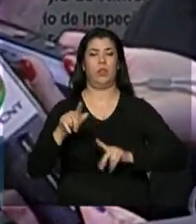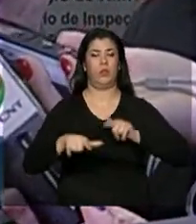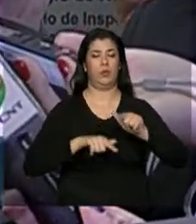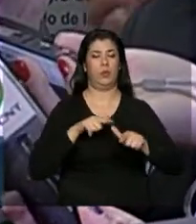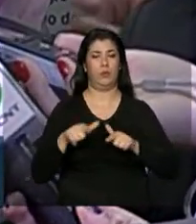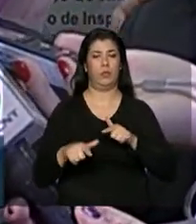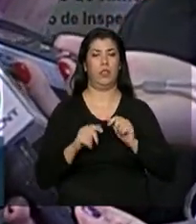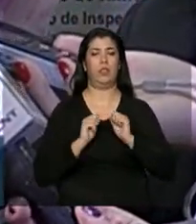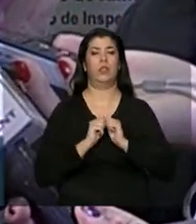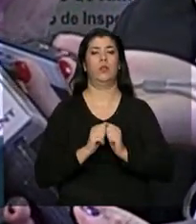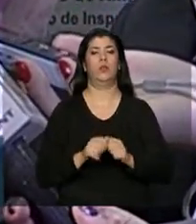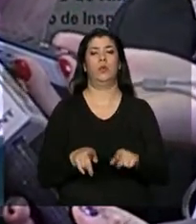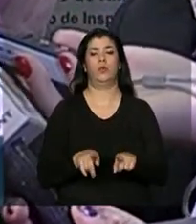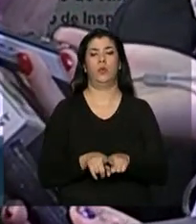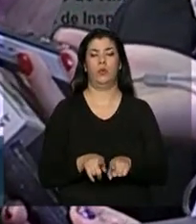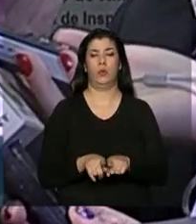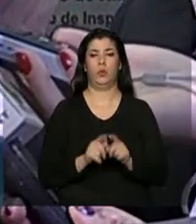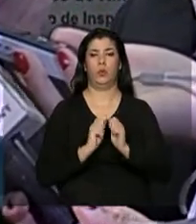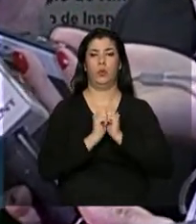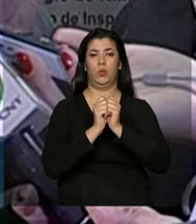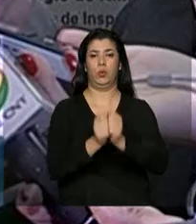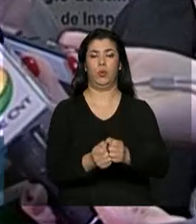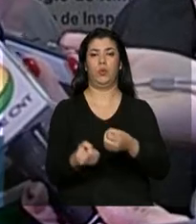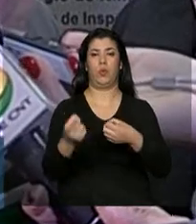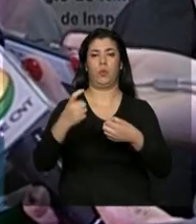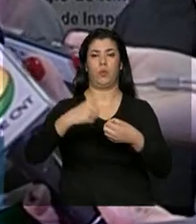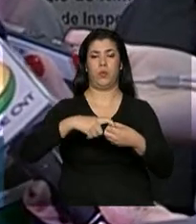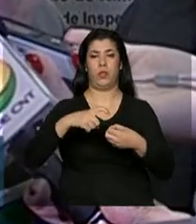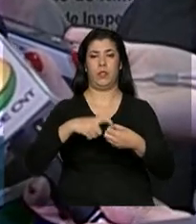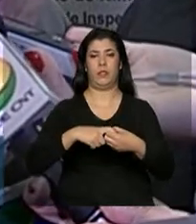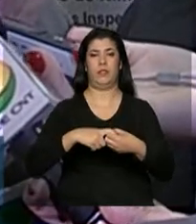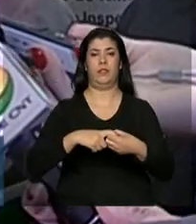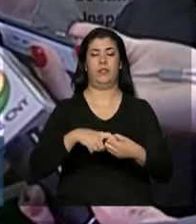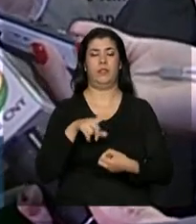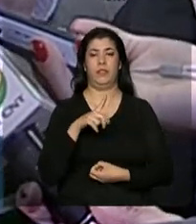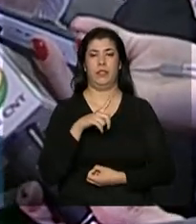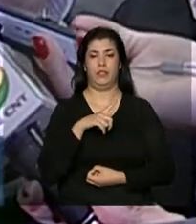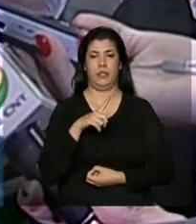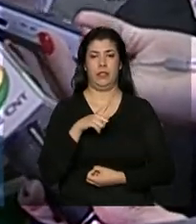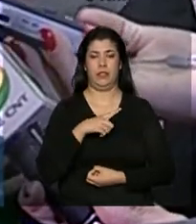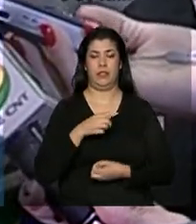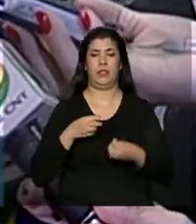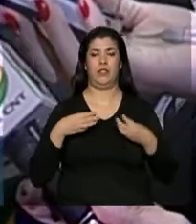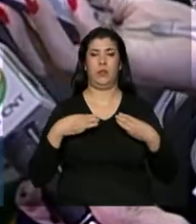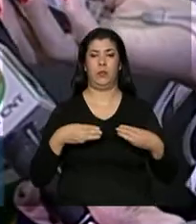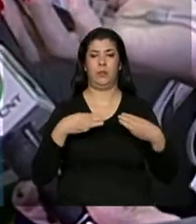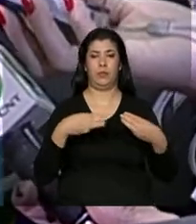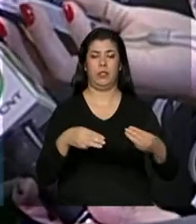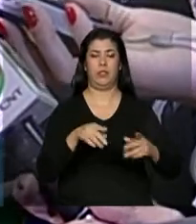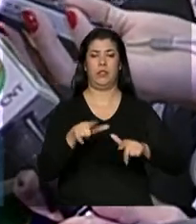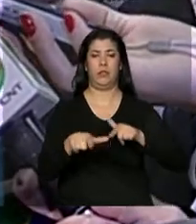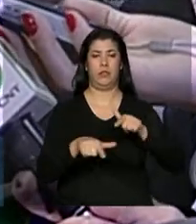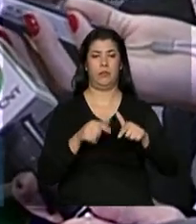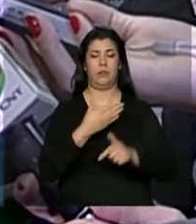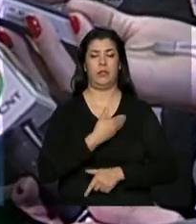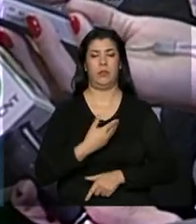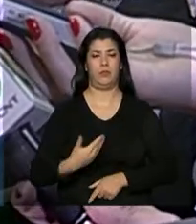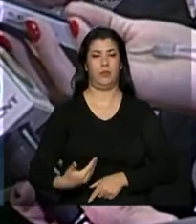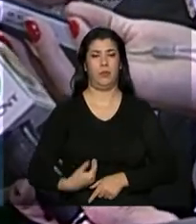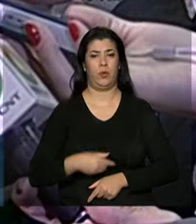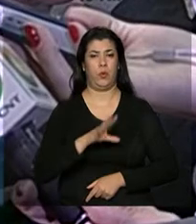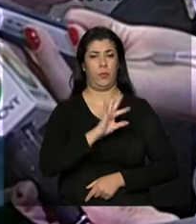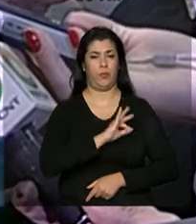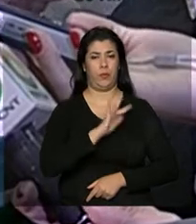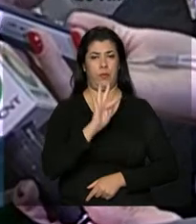trabalho, com a parceria do Ministério Público do Trabalho, da Polícia Federal,